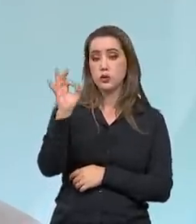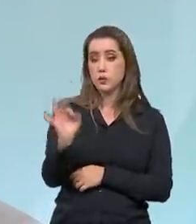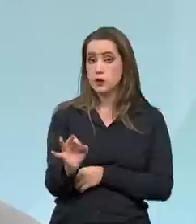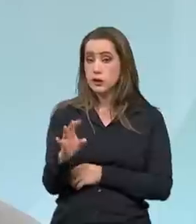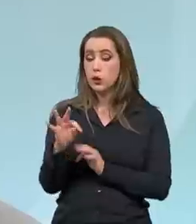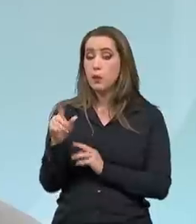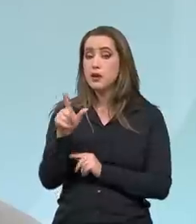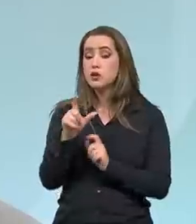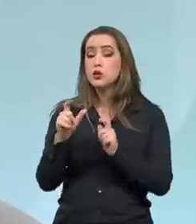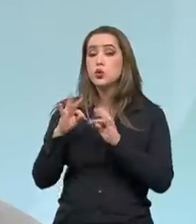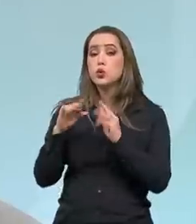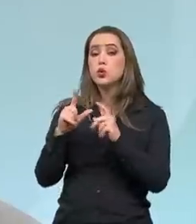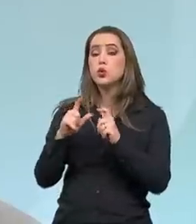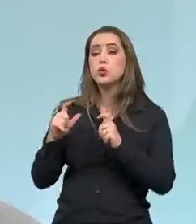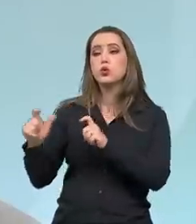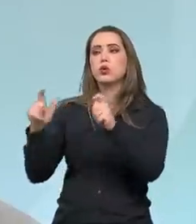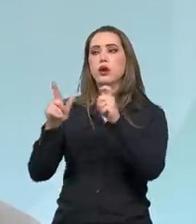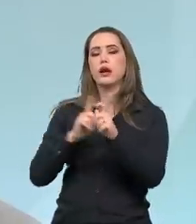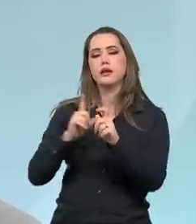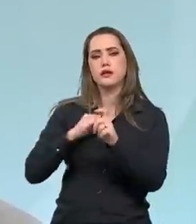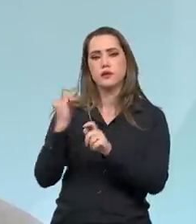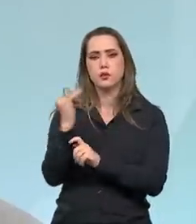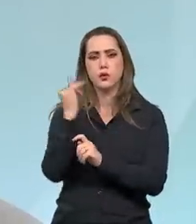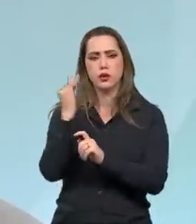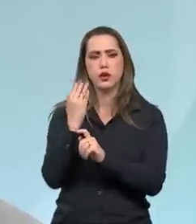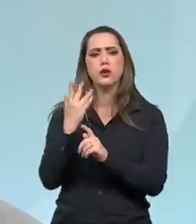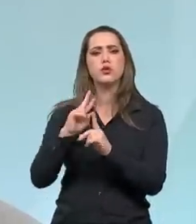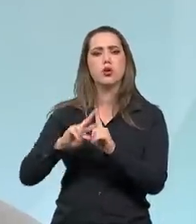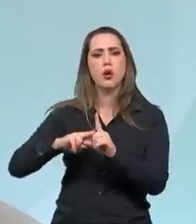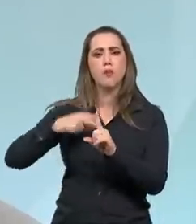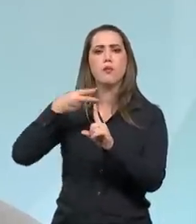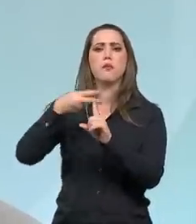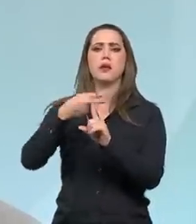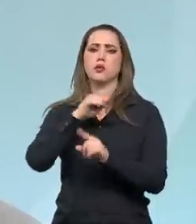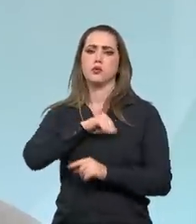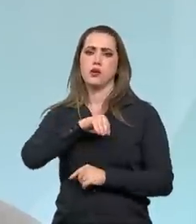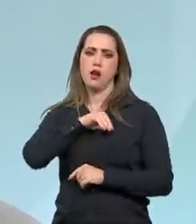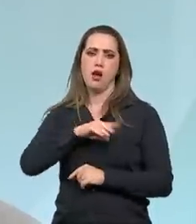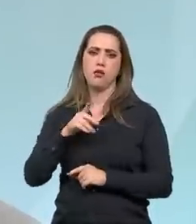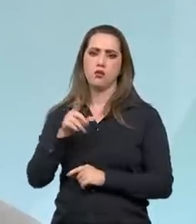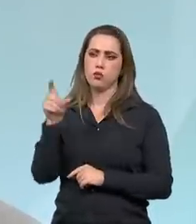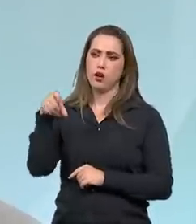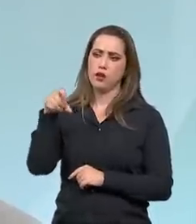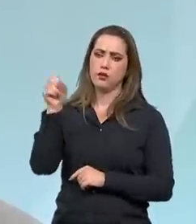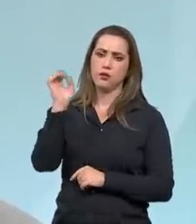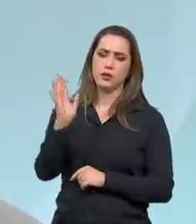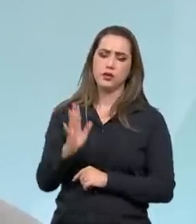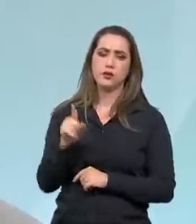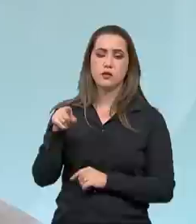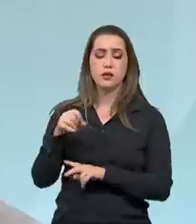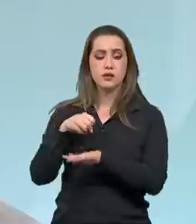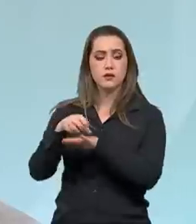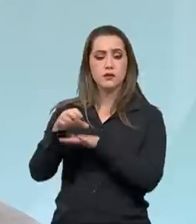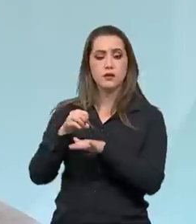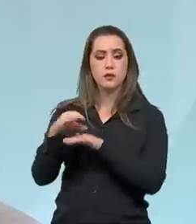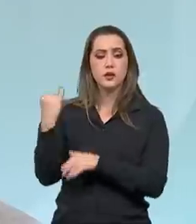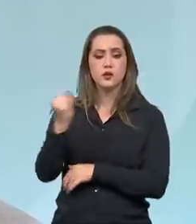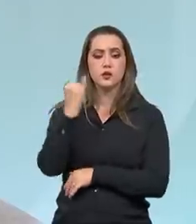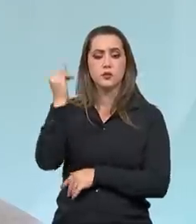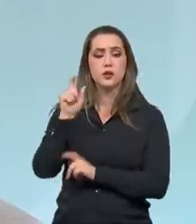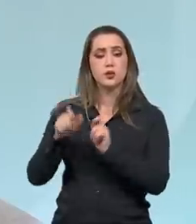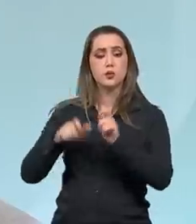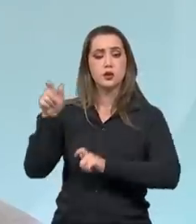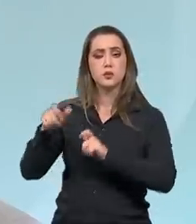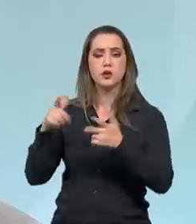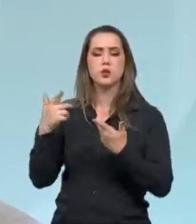todas as regiões você teve ganhos expressivos de renda. Essa é uma notícia muito importante. Positiva. Porque as pessoas,